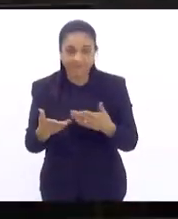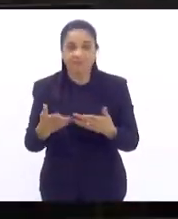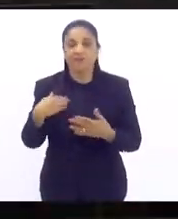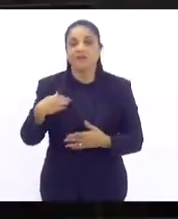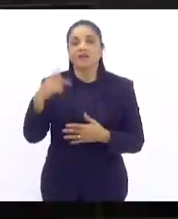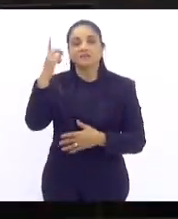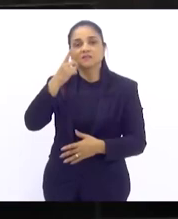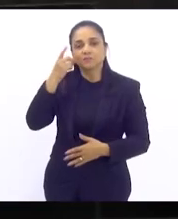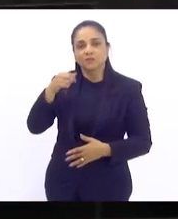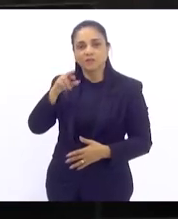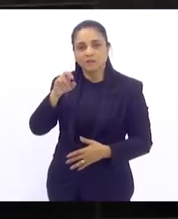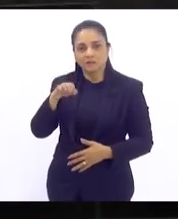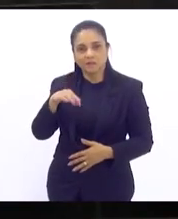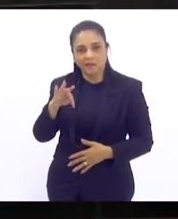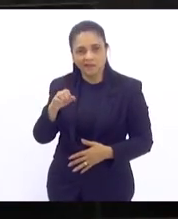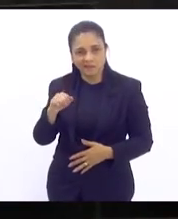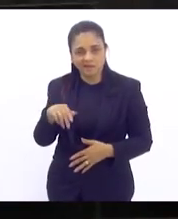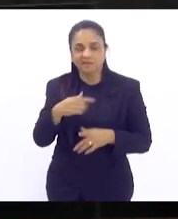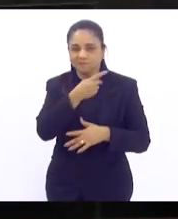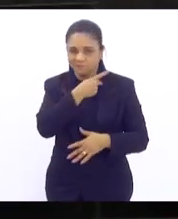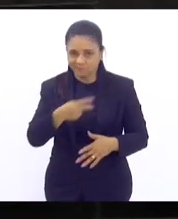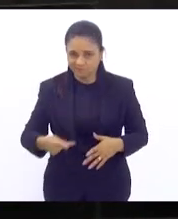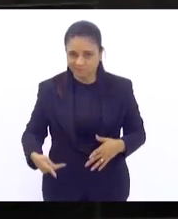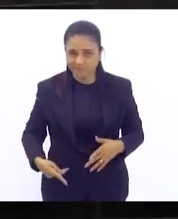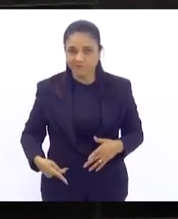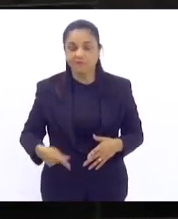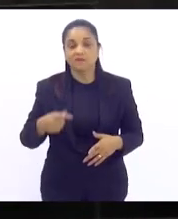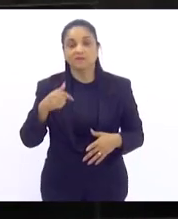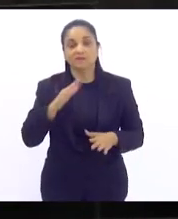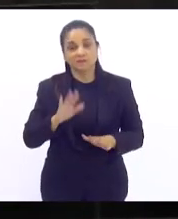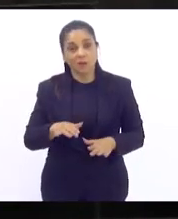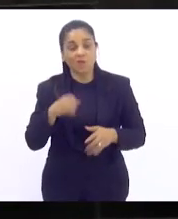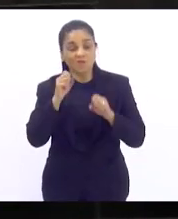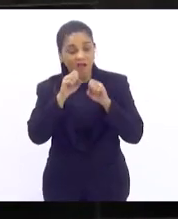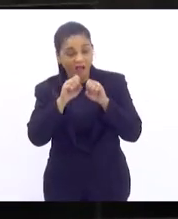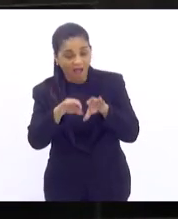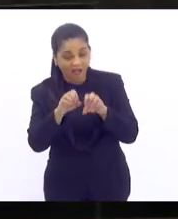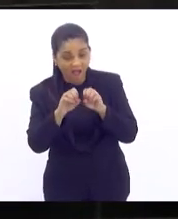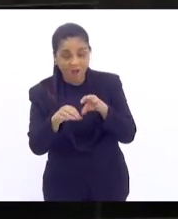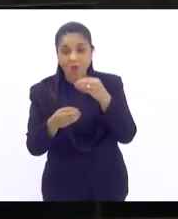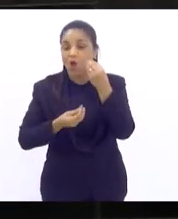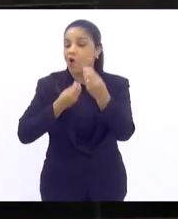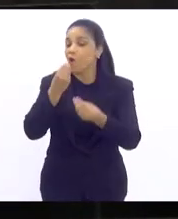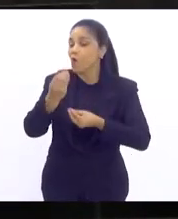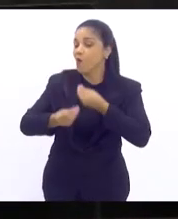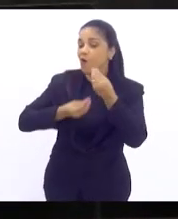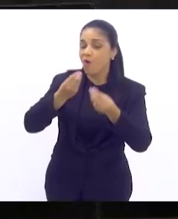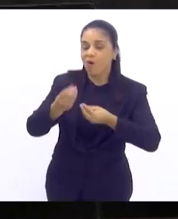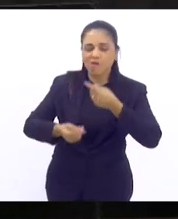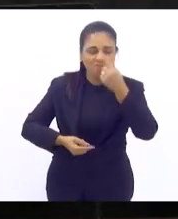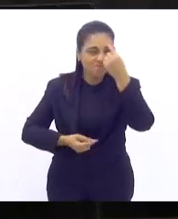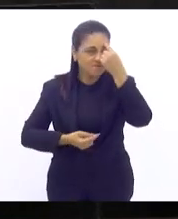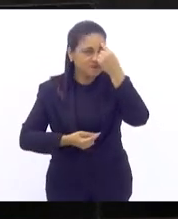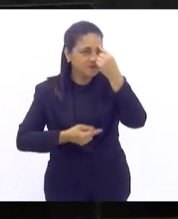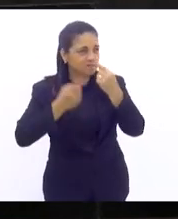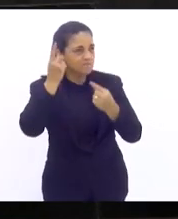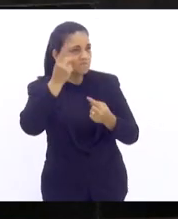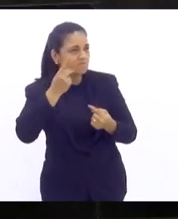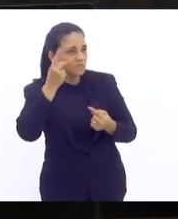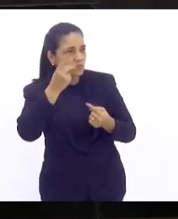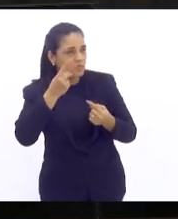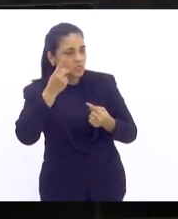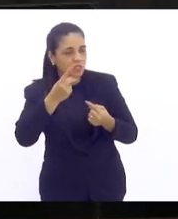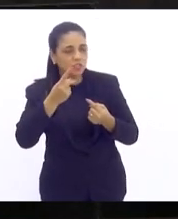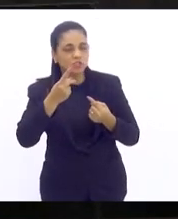Senhora Presidenta, mais uma vez Vossa Excelência dá aula de como pensar a política direcionada às mulheres